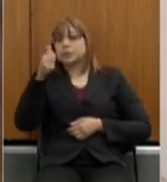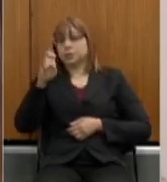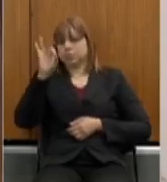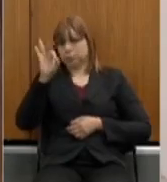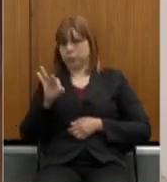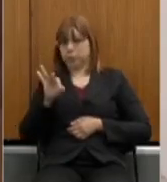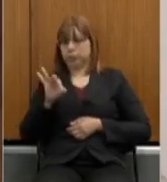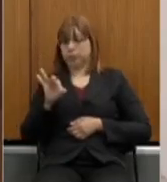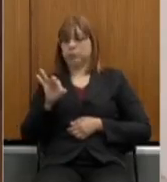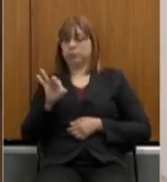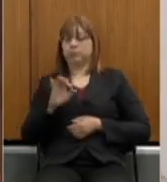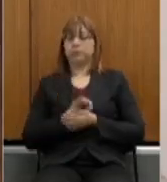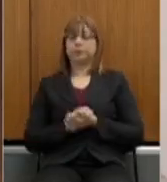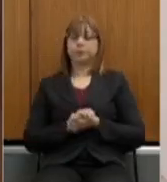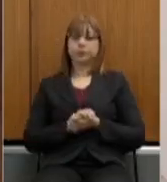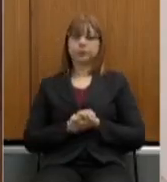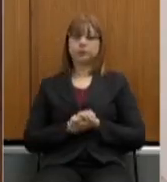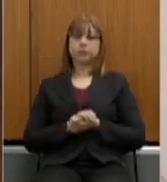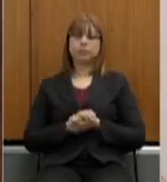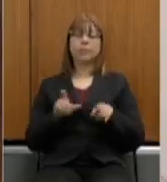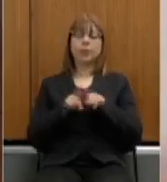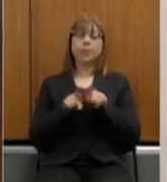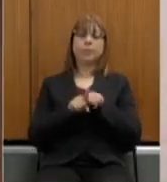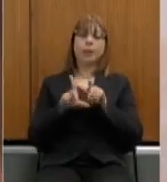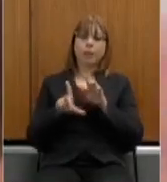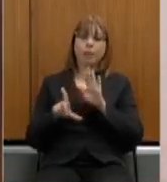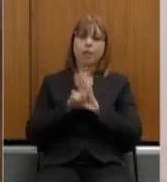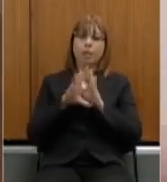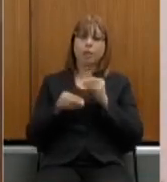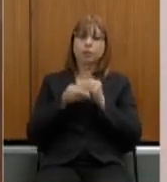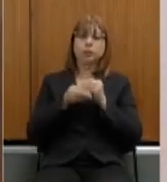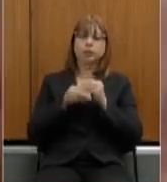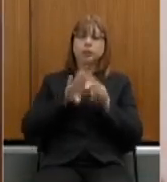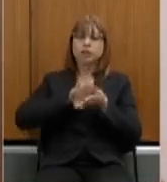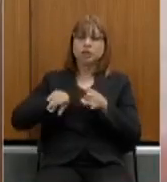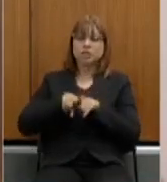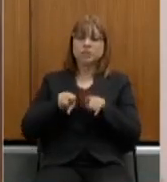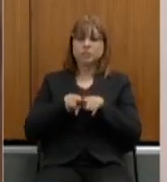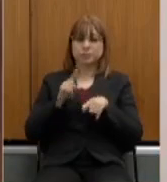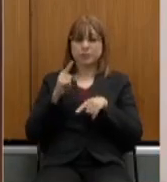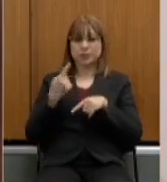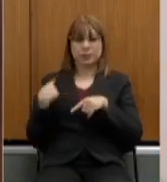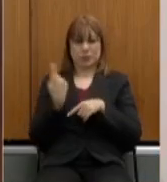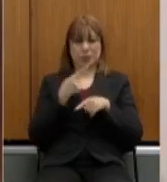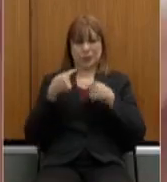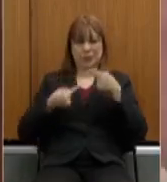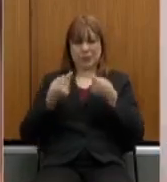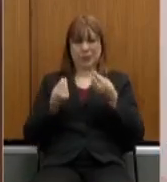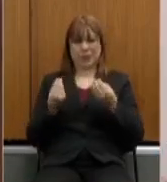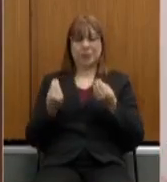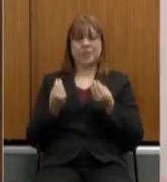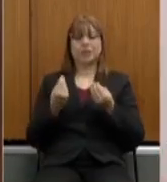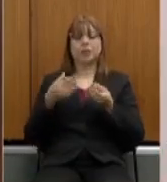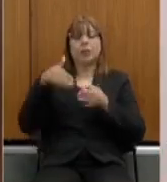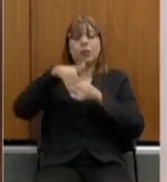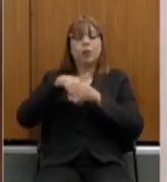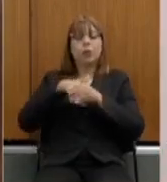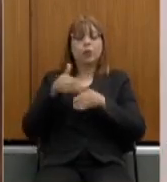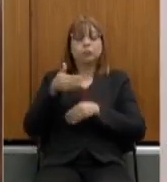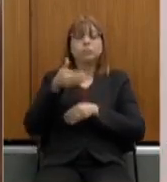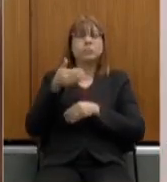de permanência que estava numa lei complementar que foi retirada que era também uma grande discussão foi votada agora em maio